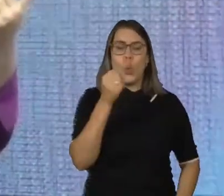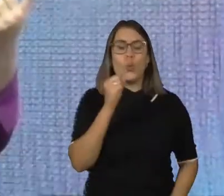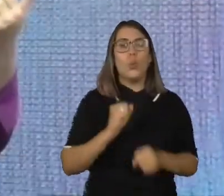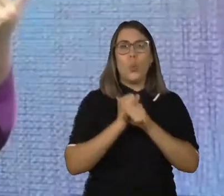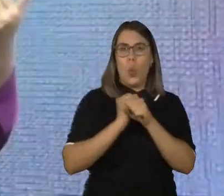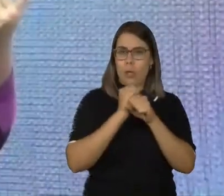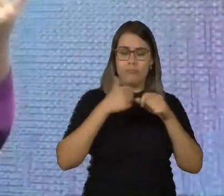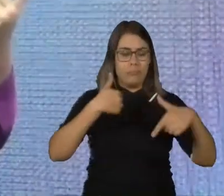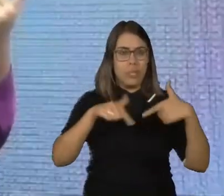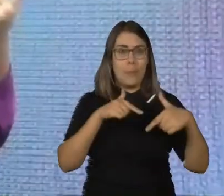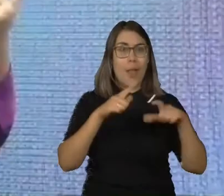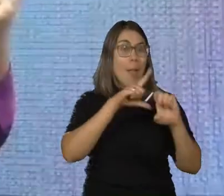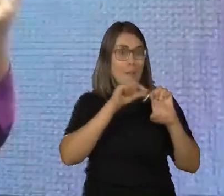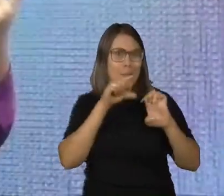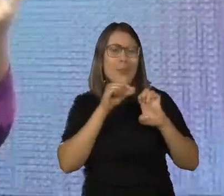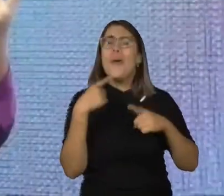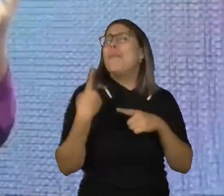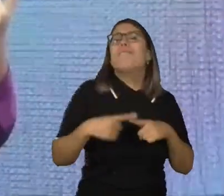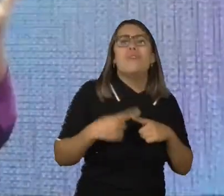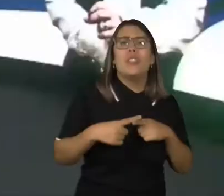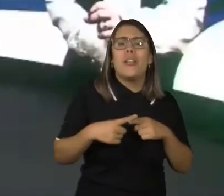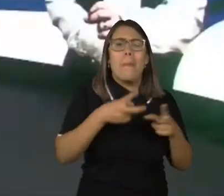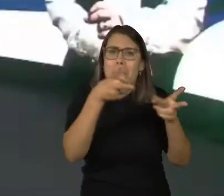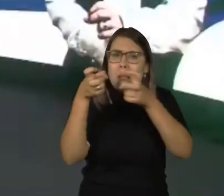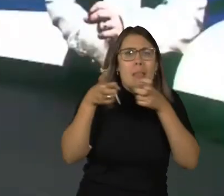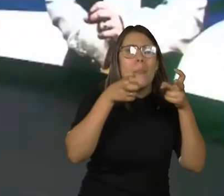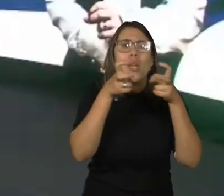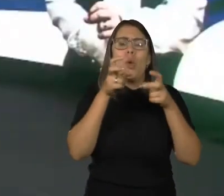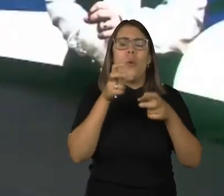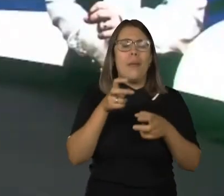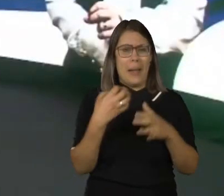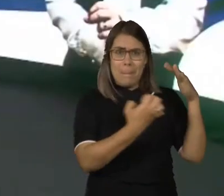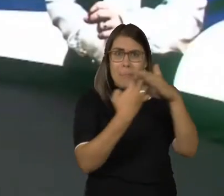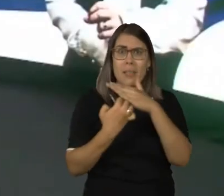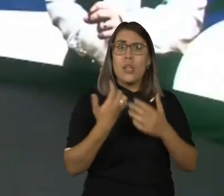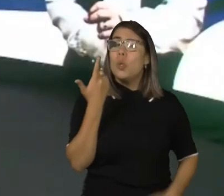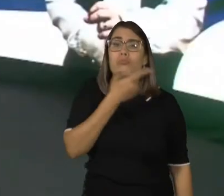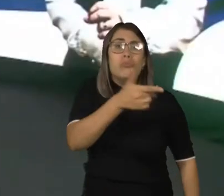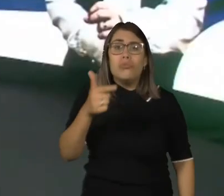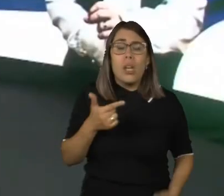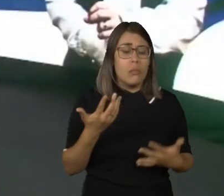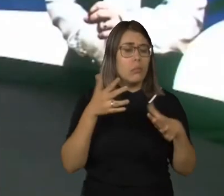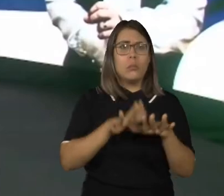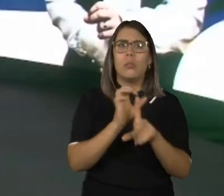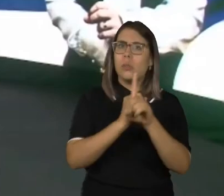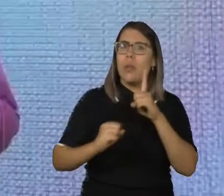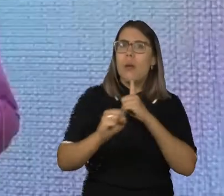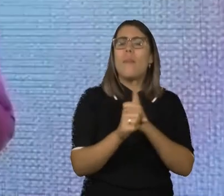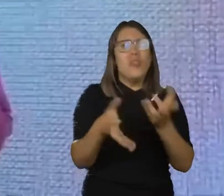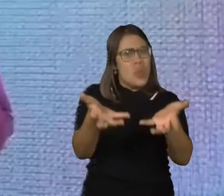trabalhando dentro do empreendedorismo. E o que eu percebi nas empresas? Que praticamente não tinha inclusão social. Por isso que eu